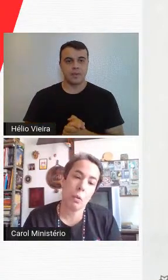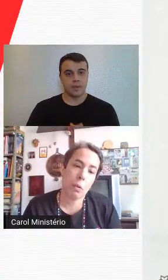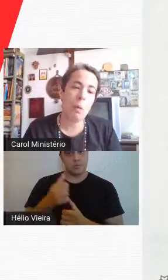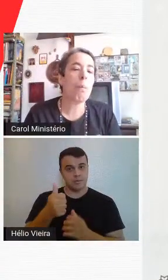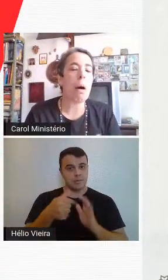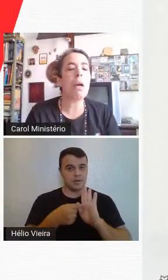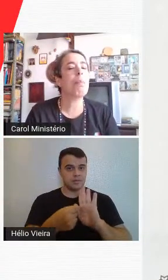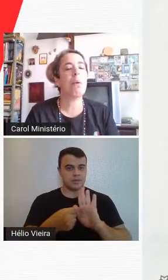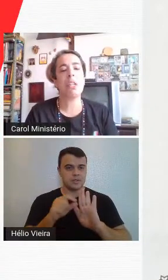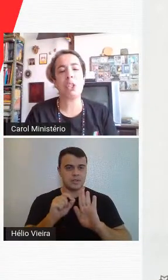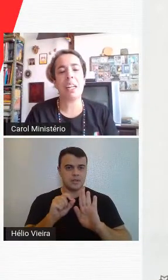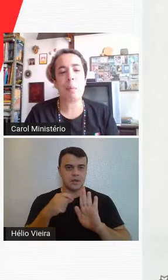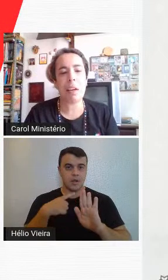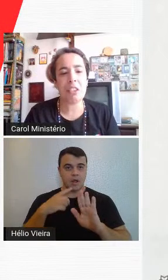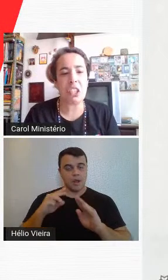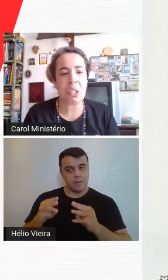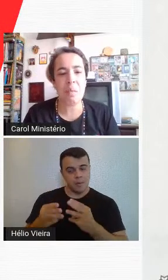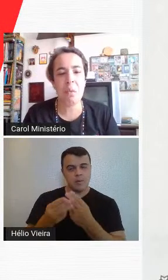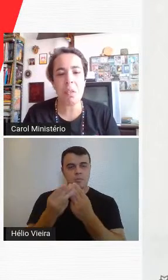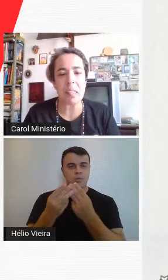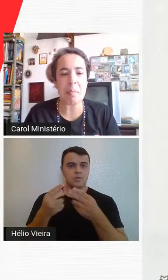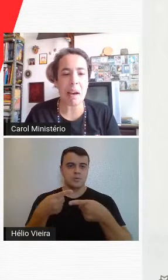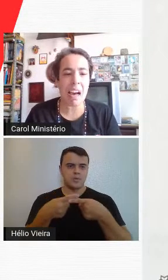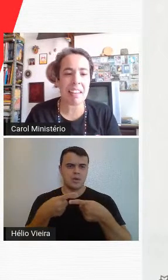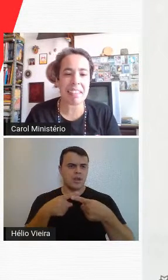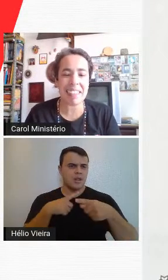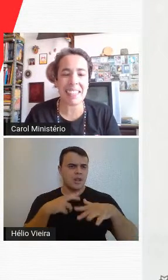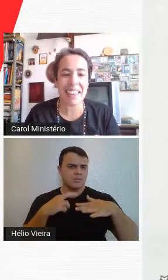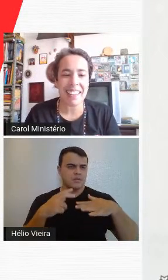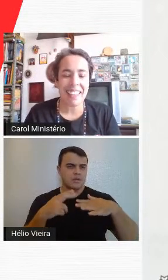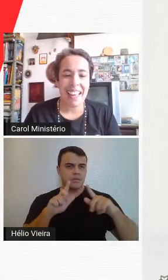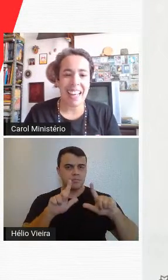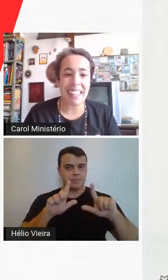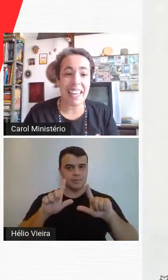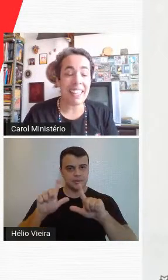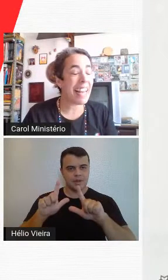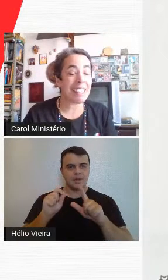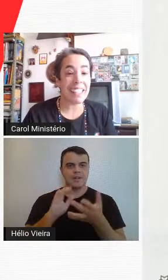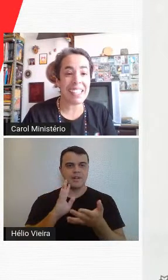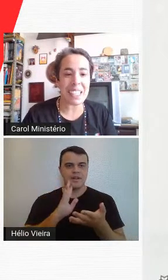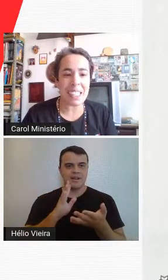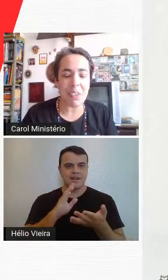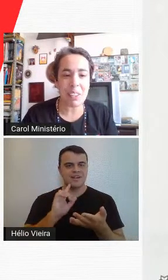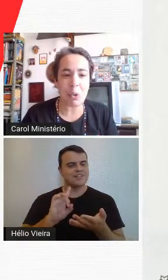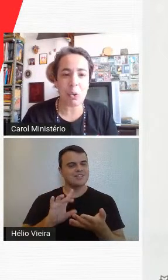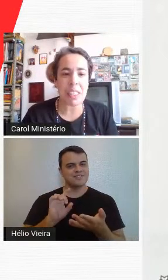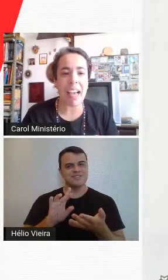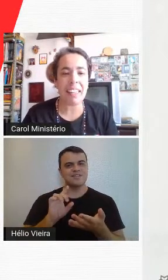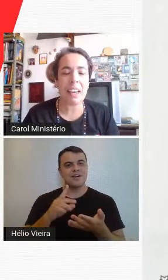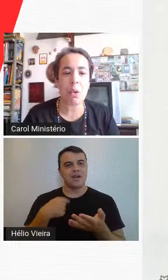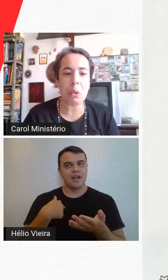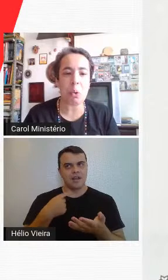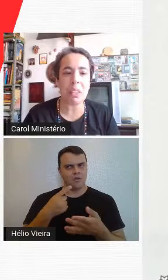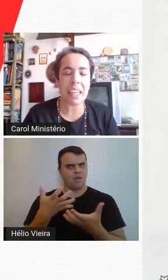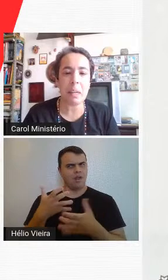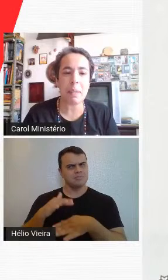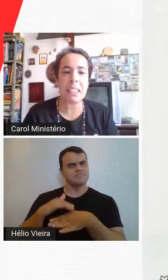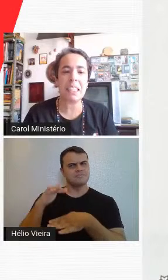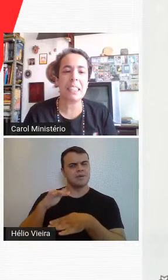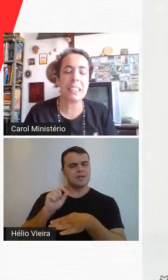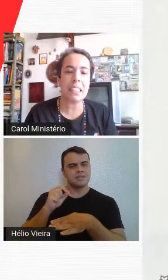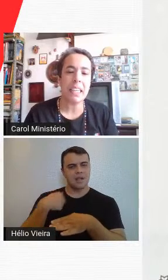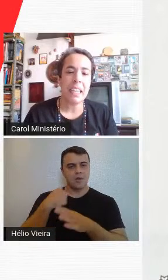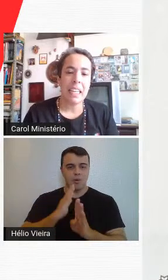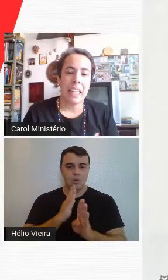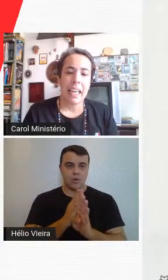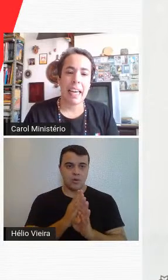apresentando um PowerPoint, porque a gente tem muitas imagens, até nem tantas quanto eu gostaria, quando eu encontrei na